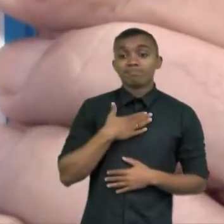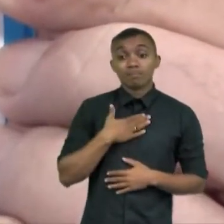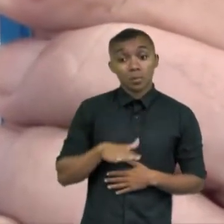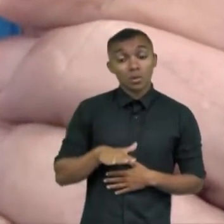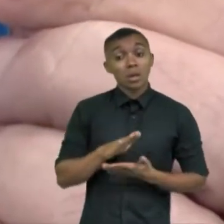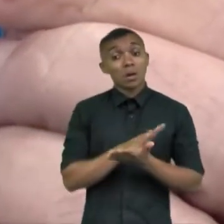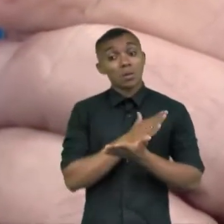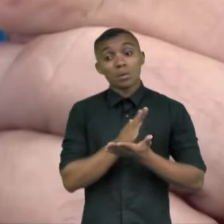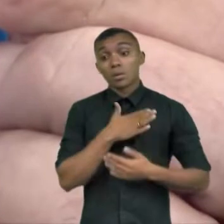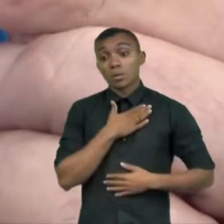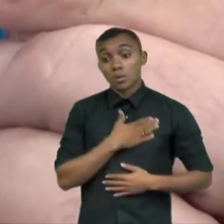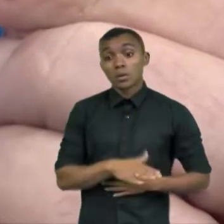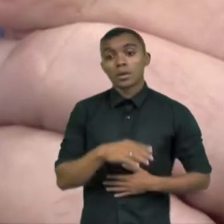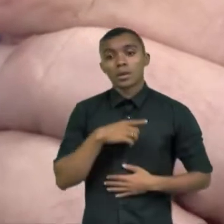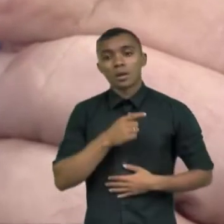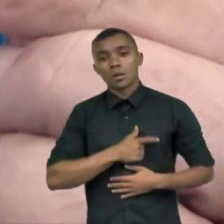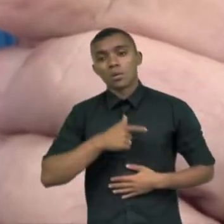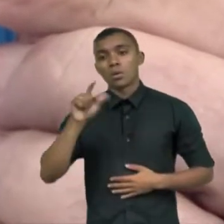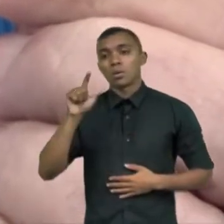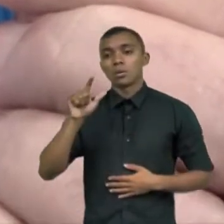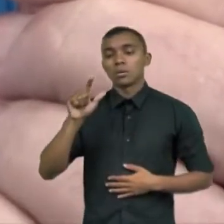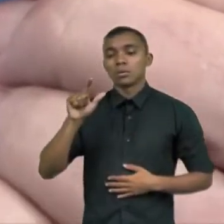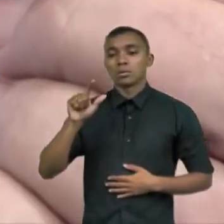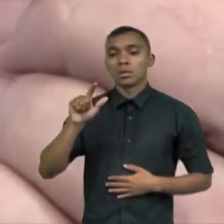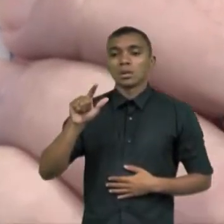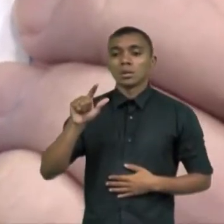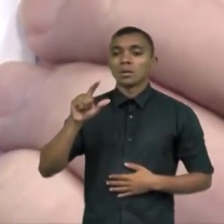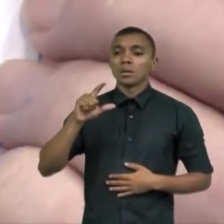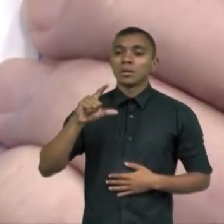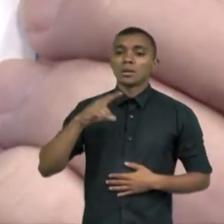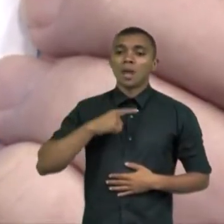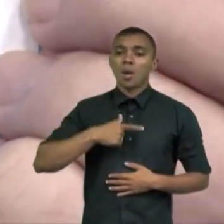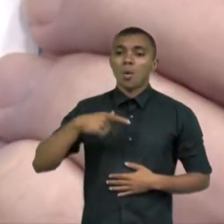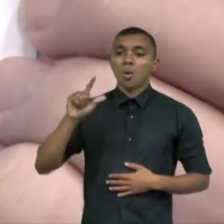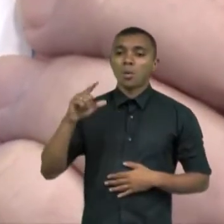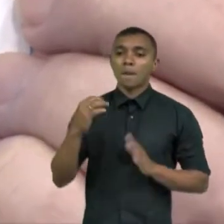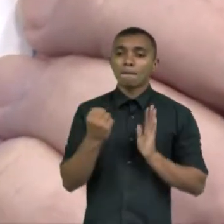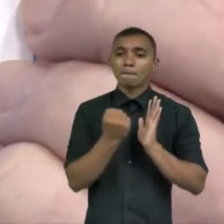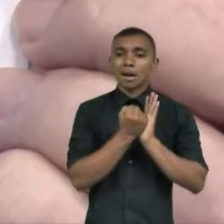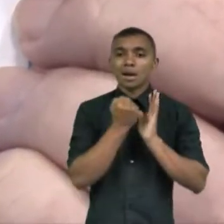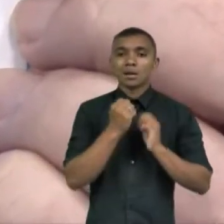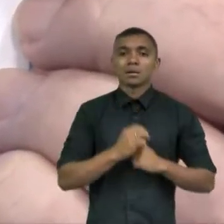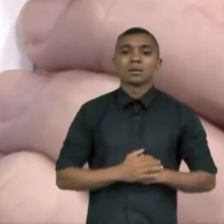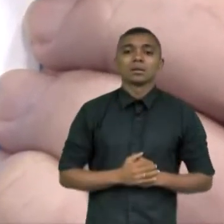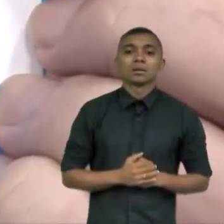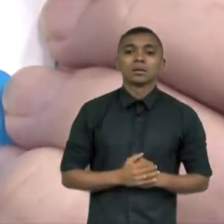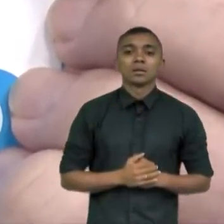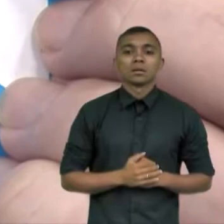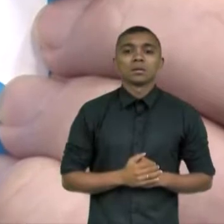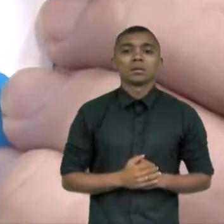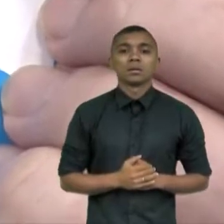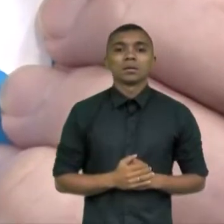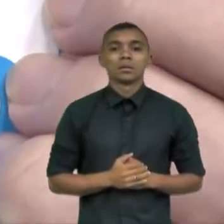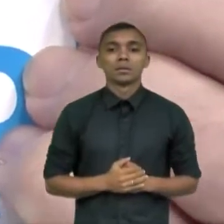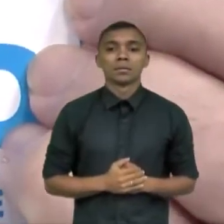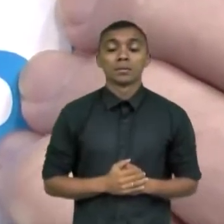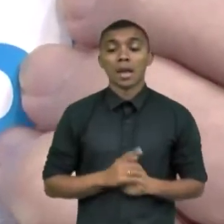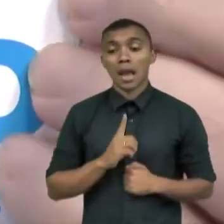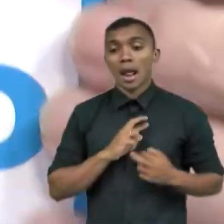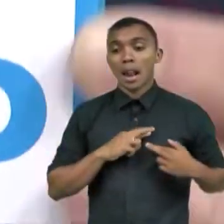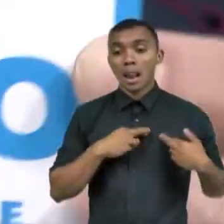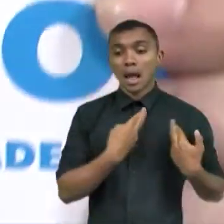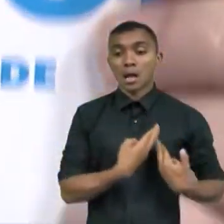tem um outro que é um infinito que é diversidade esse aqui é o infinito pela metade é um laço